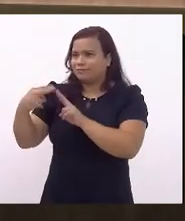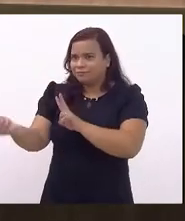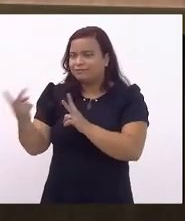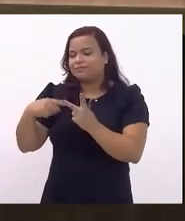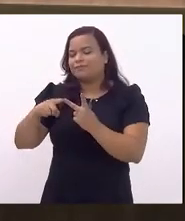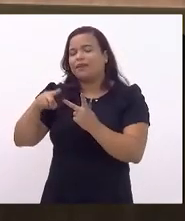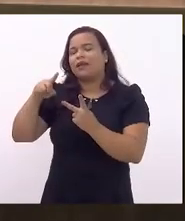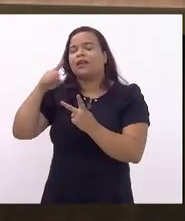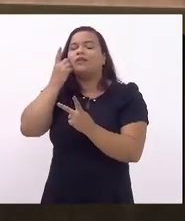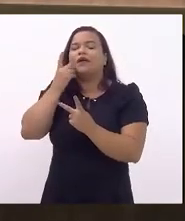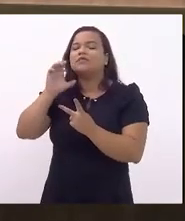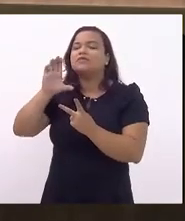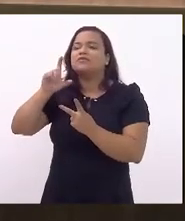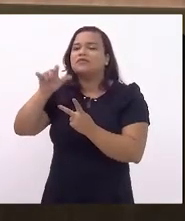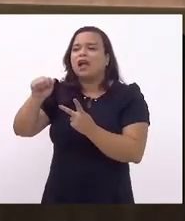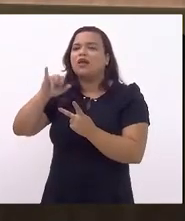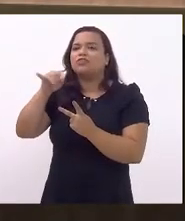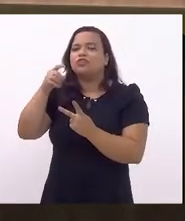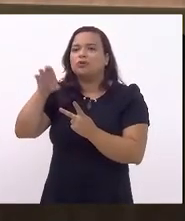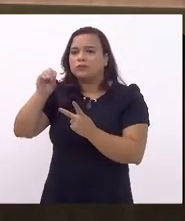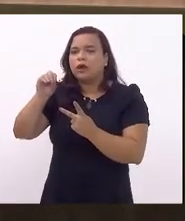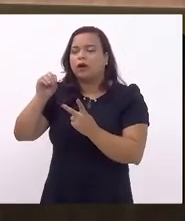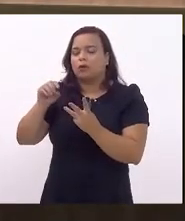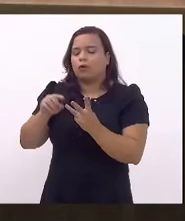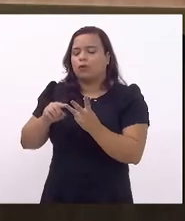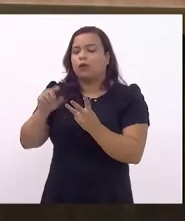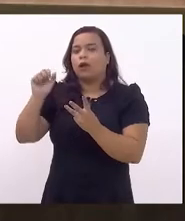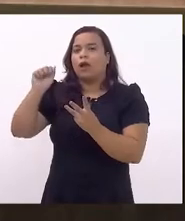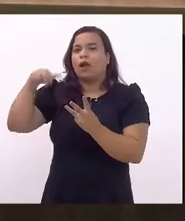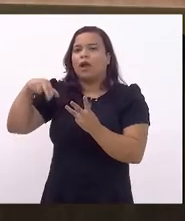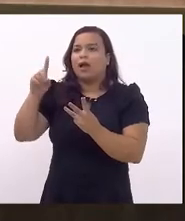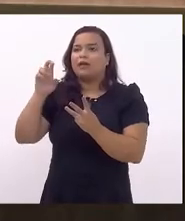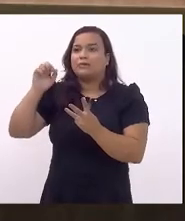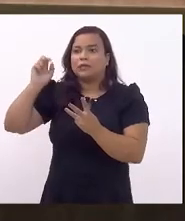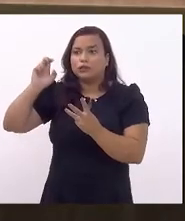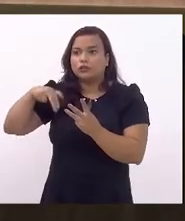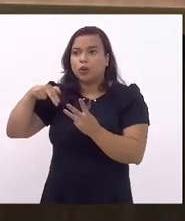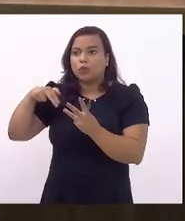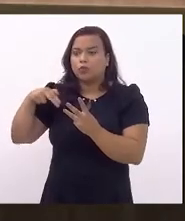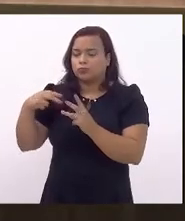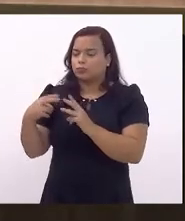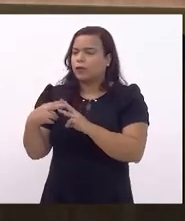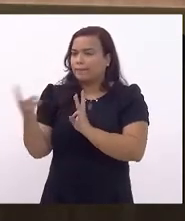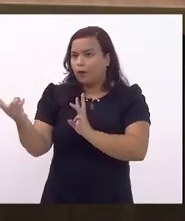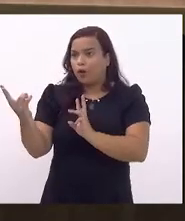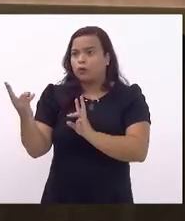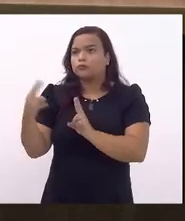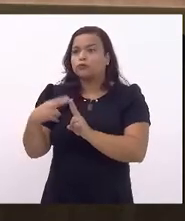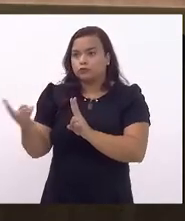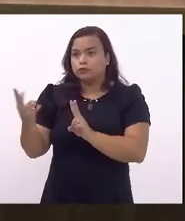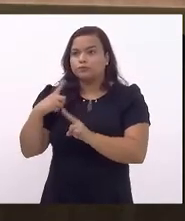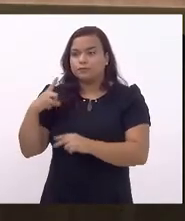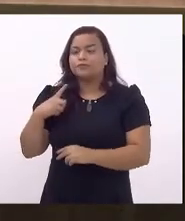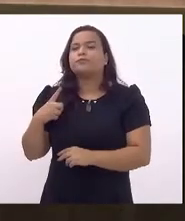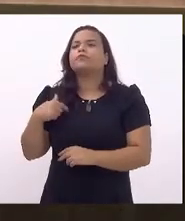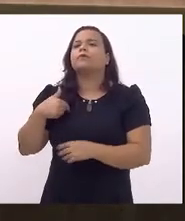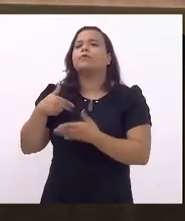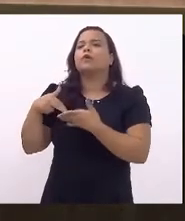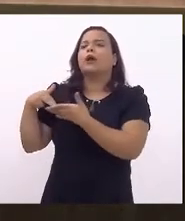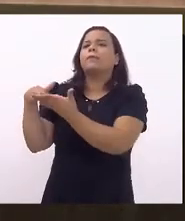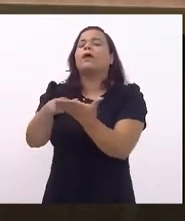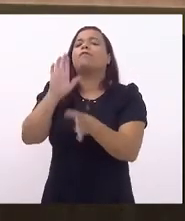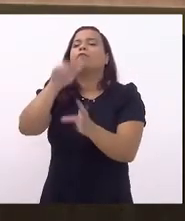presente, e o deputado Anderson Moraes, que está remoto. Quero encaminhar o